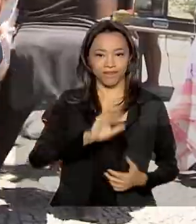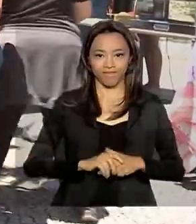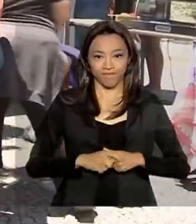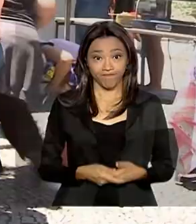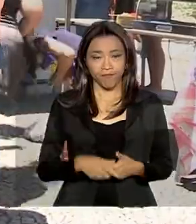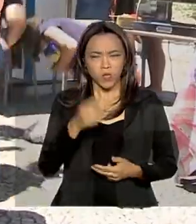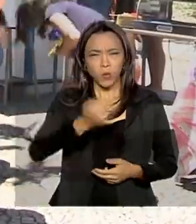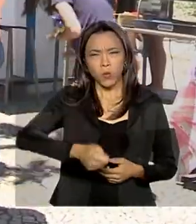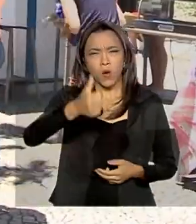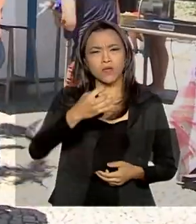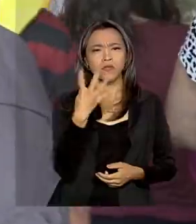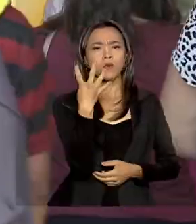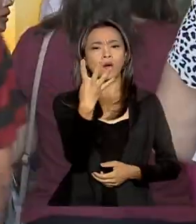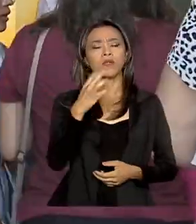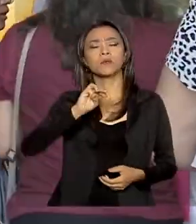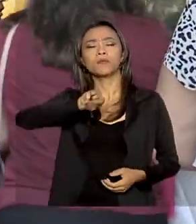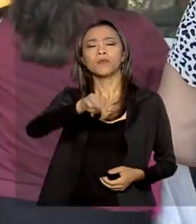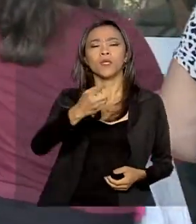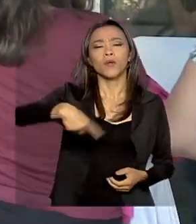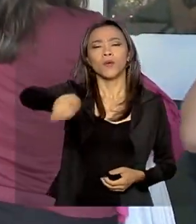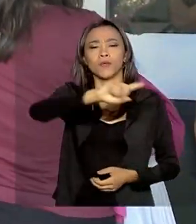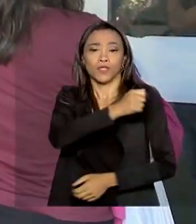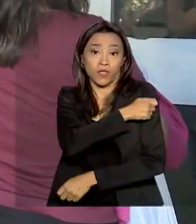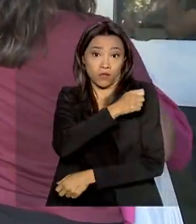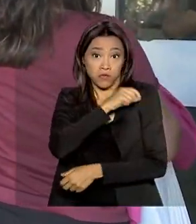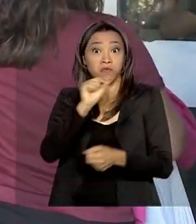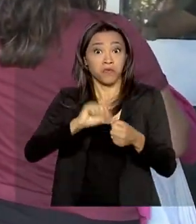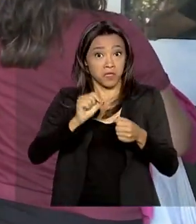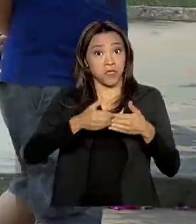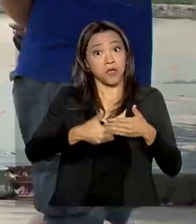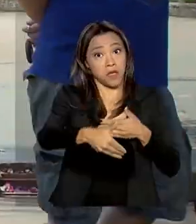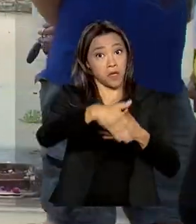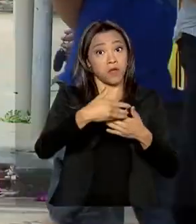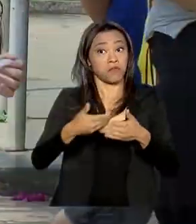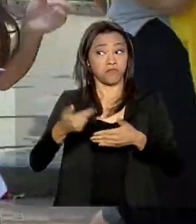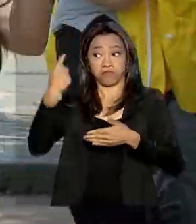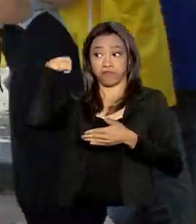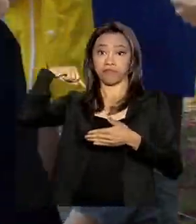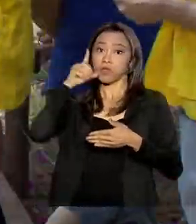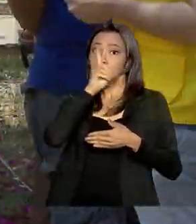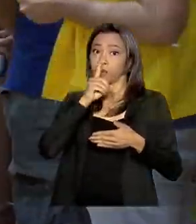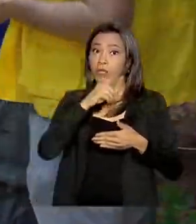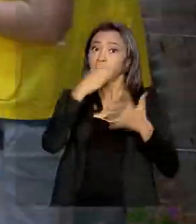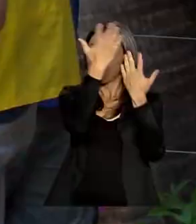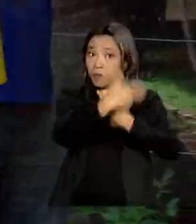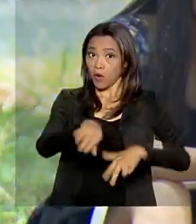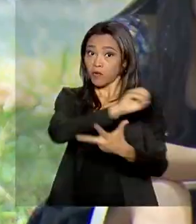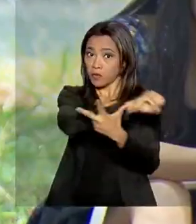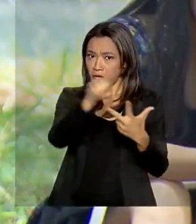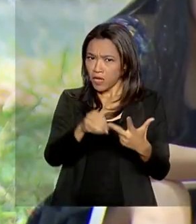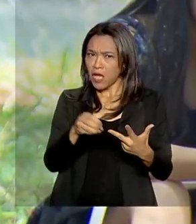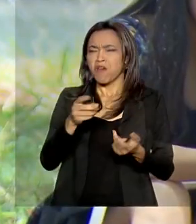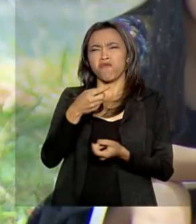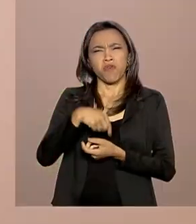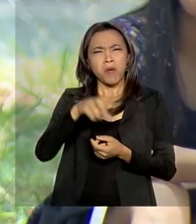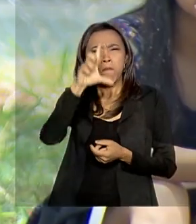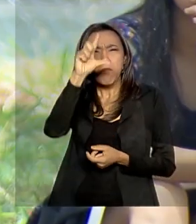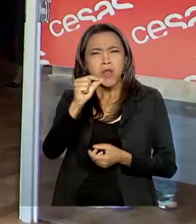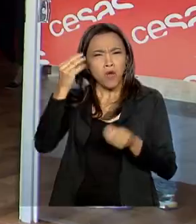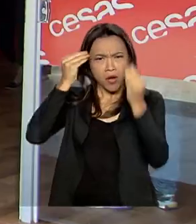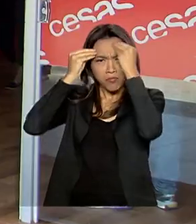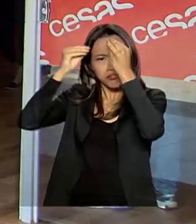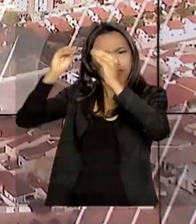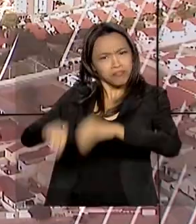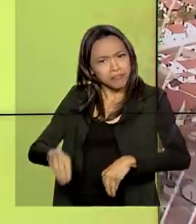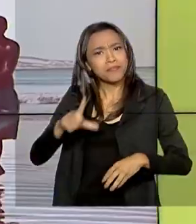Quase 4 milhões de estudantes fizeram as provas do Enem neste domingo. Foi a menor abstenção registrada em todas